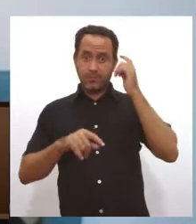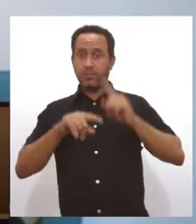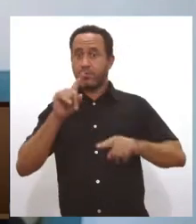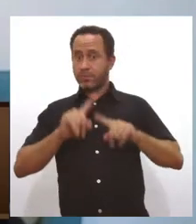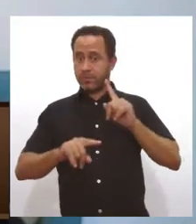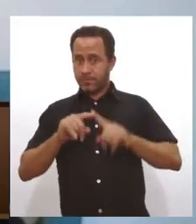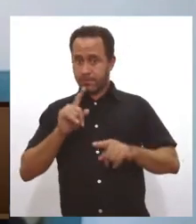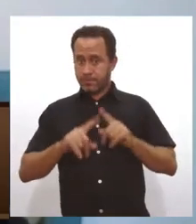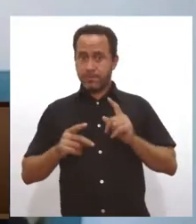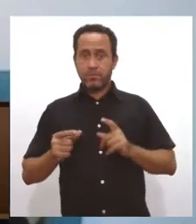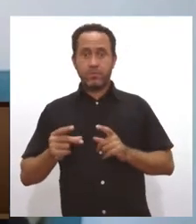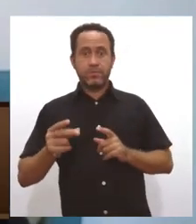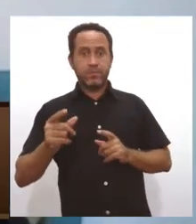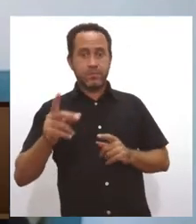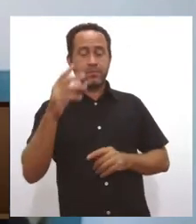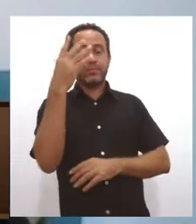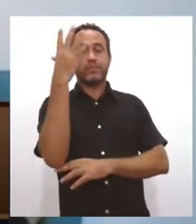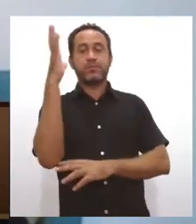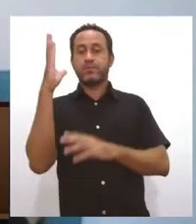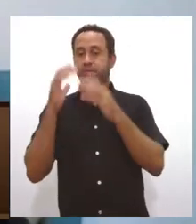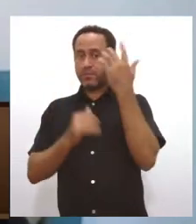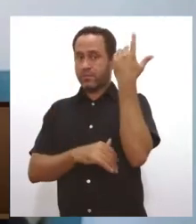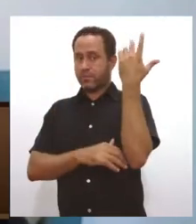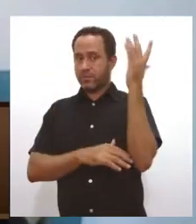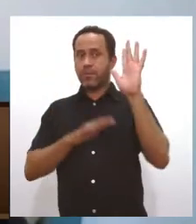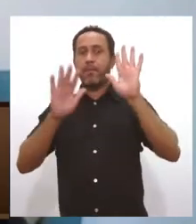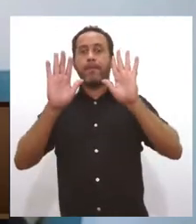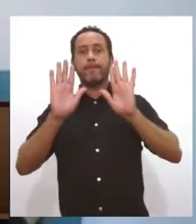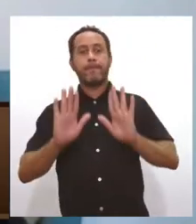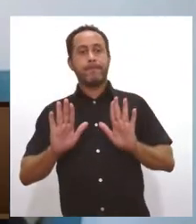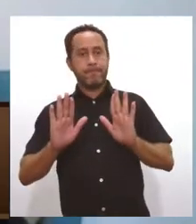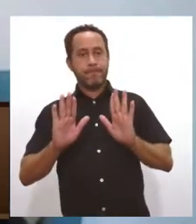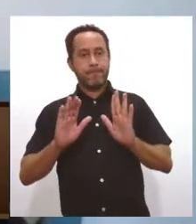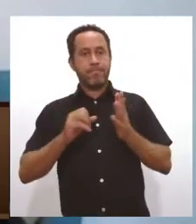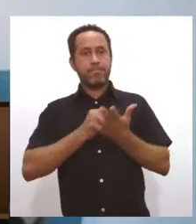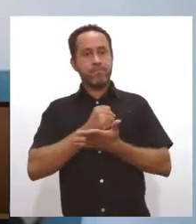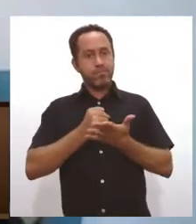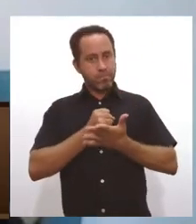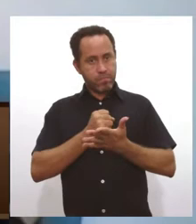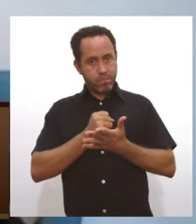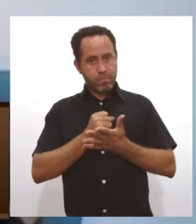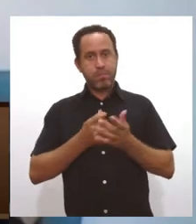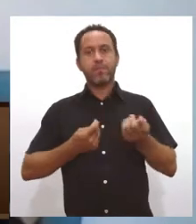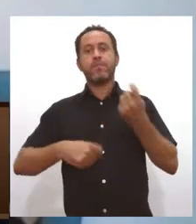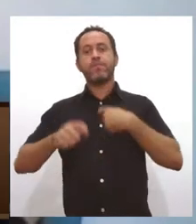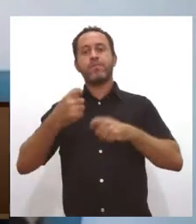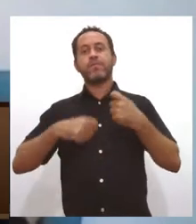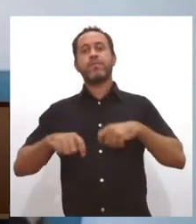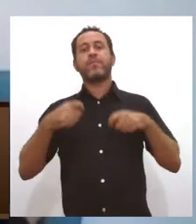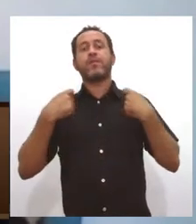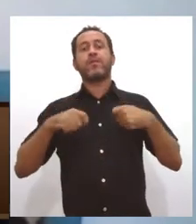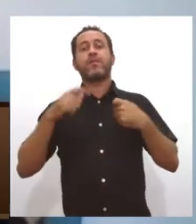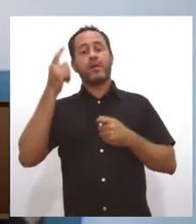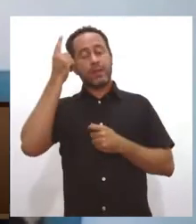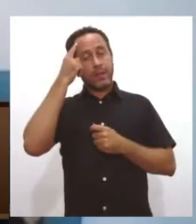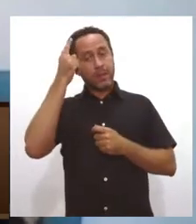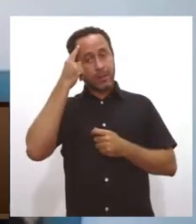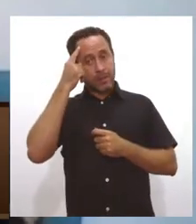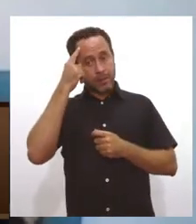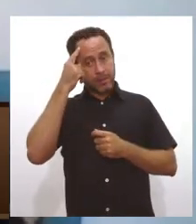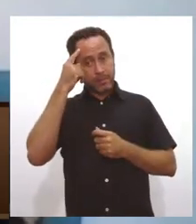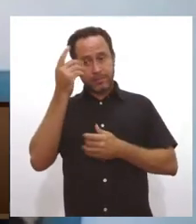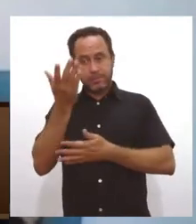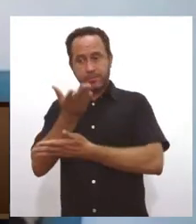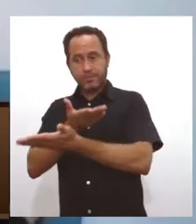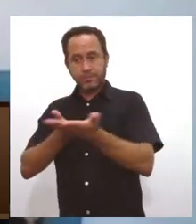finitos, né? Então, baseado no princípio da economia, né? A gente precisa estar pensando nesse ciclo que